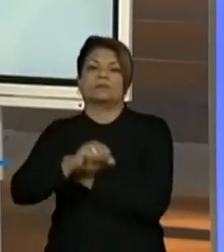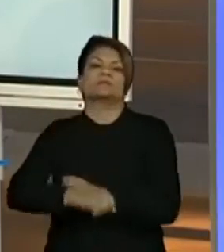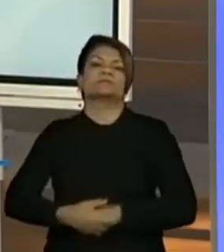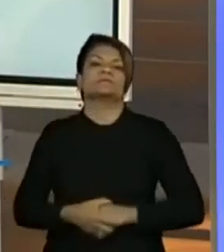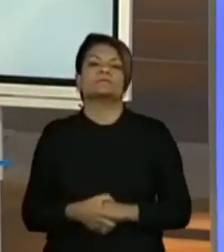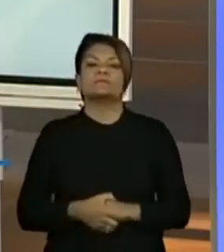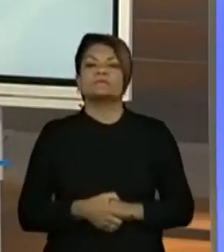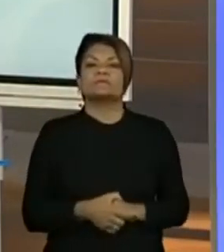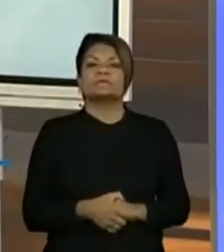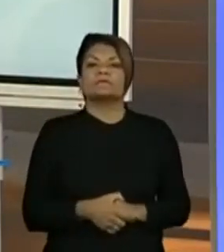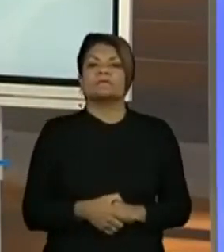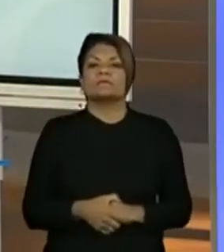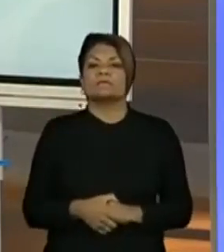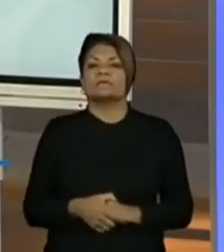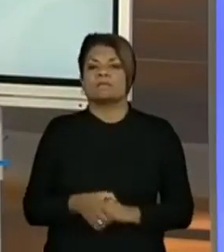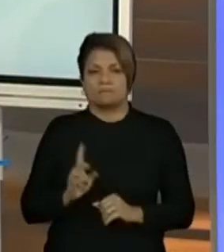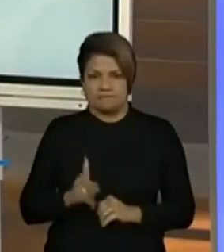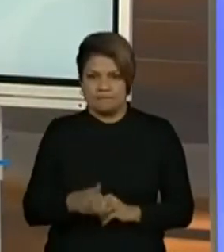Vamos então seguir.